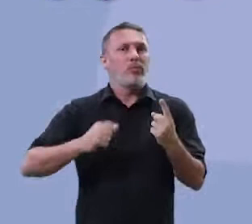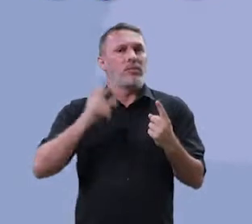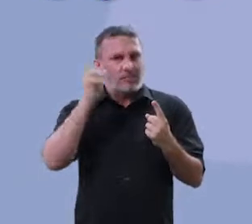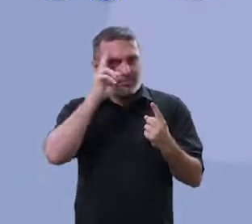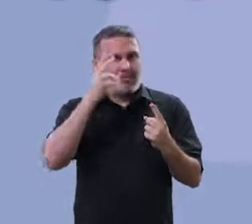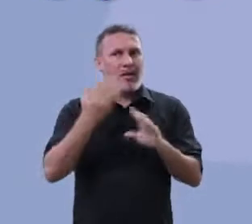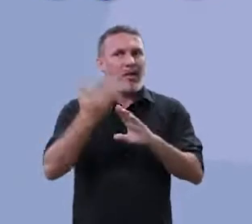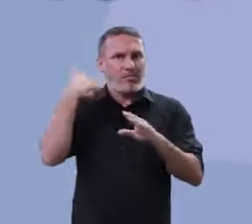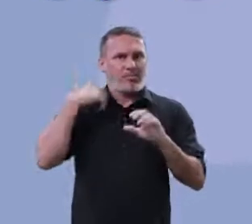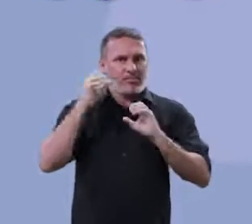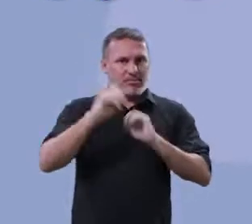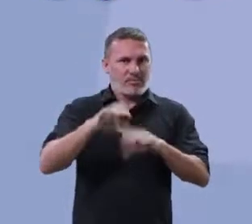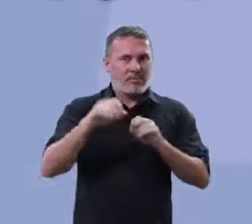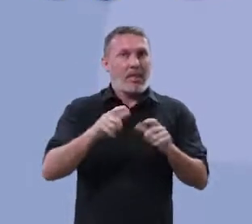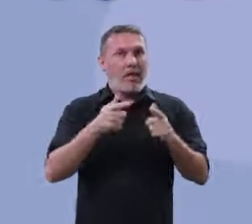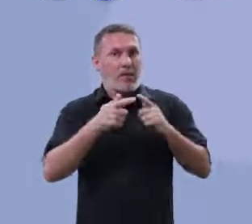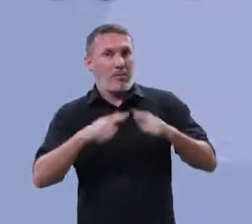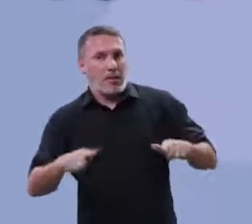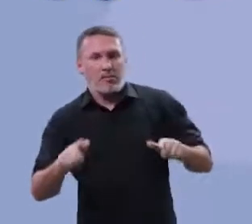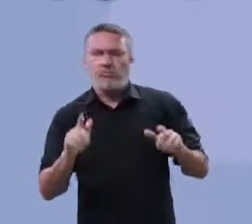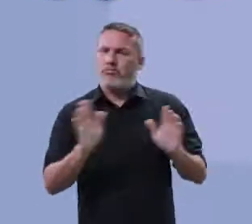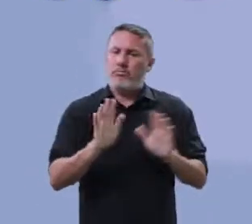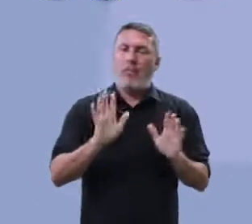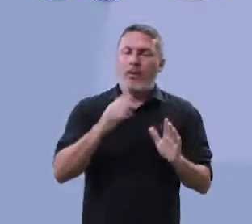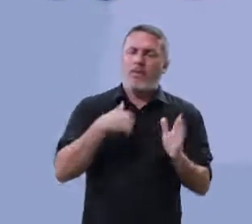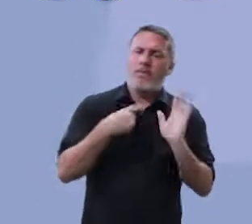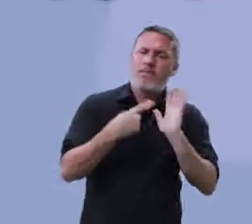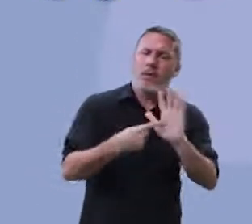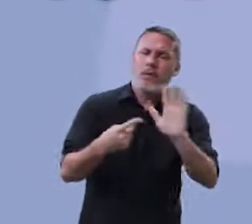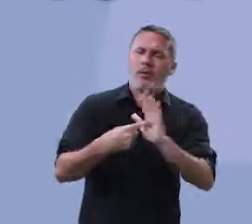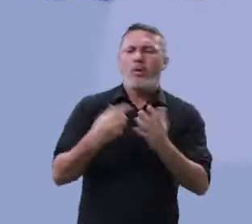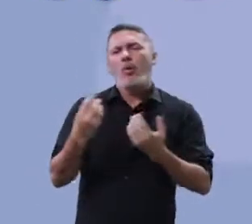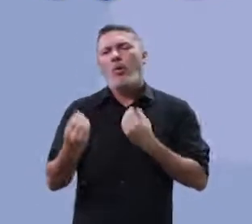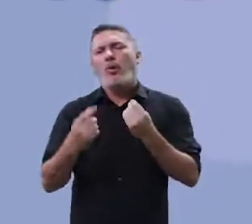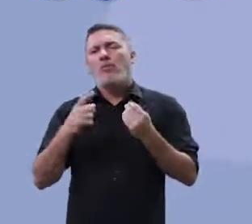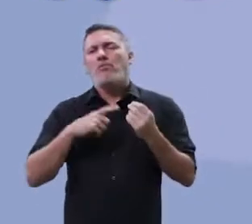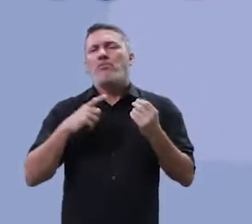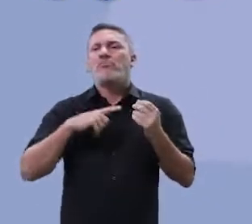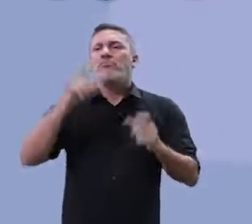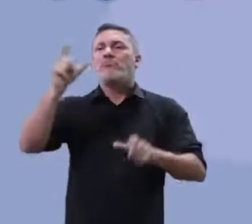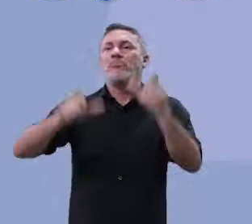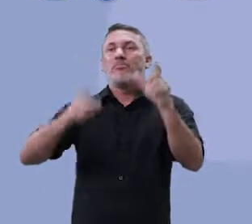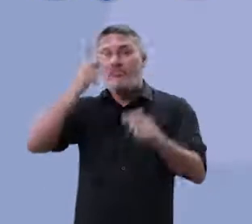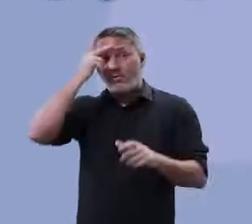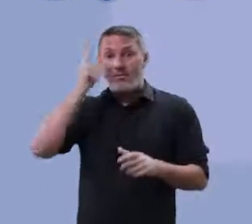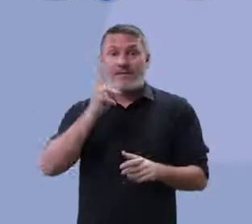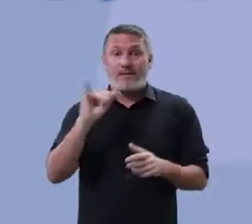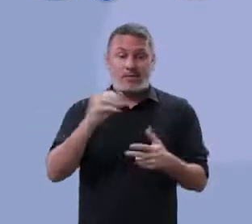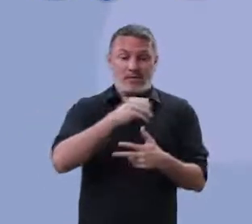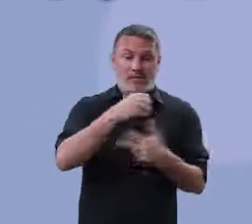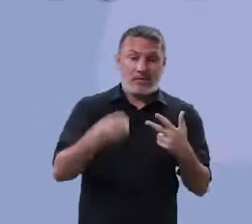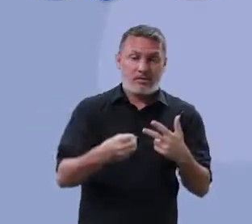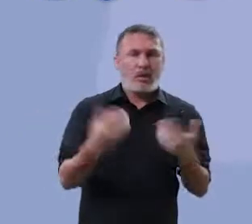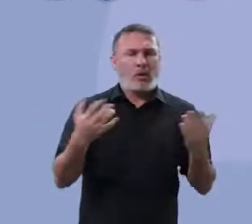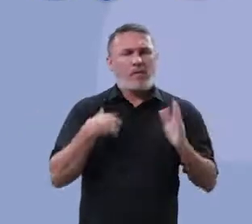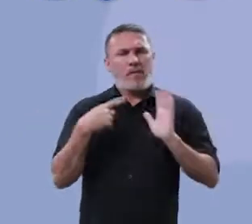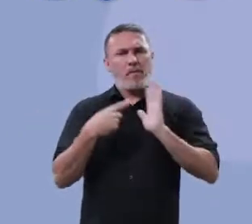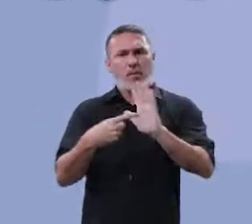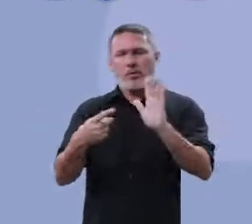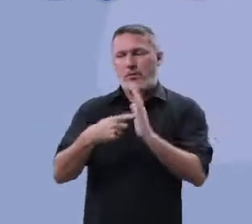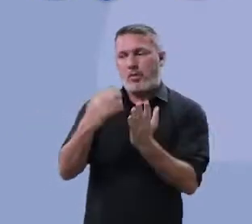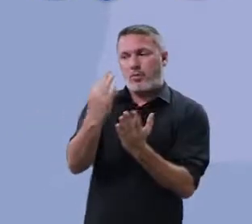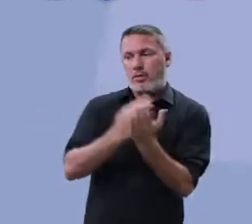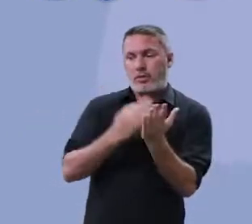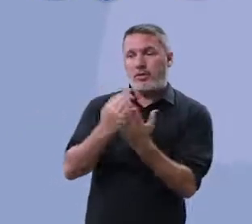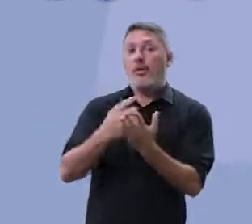gramática com vocês, né? Mas vou mostrar como que os candidatos e os textos que eu vou mostrar aqui, queridos,